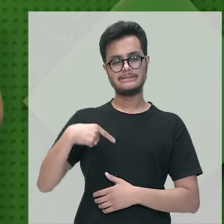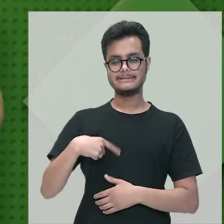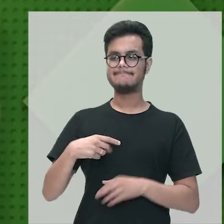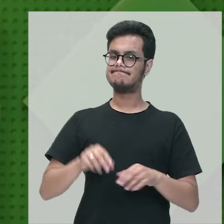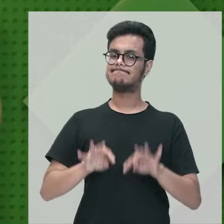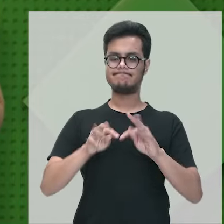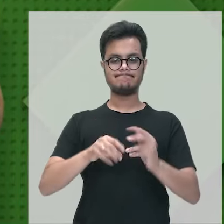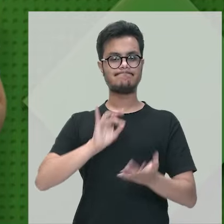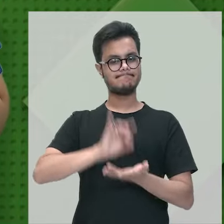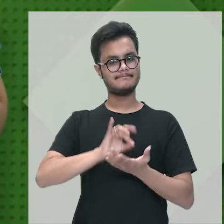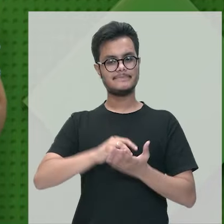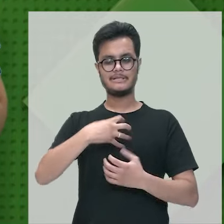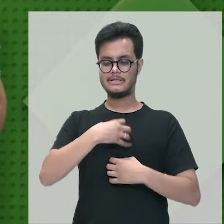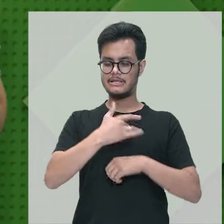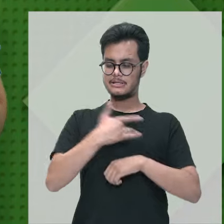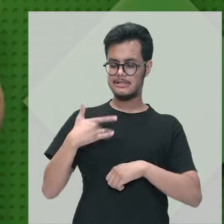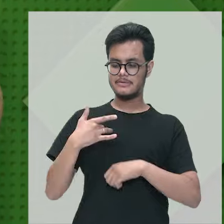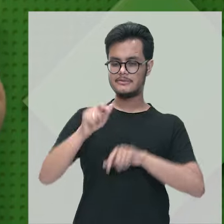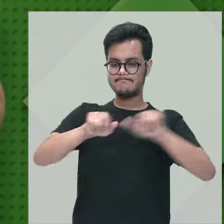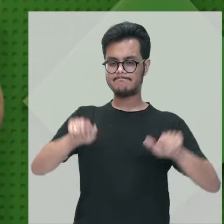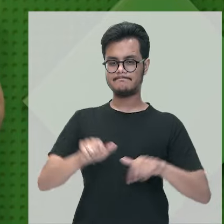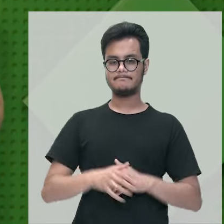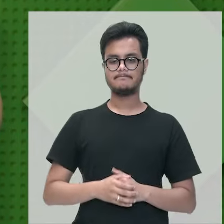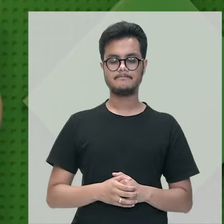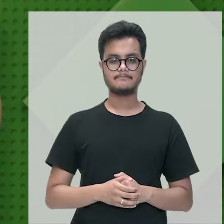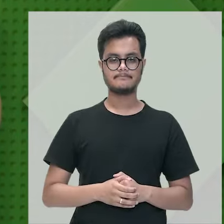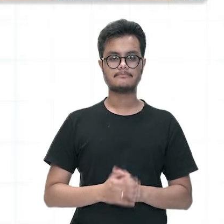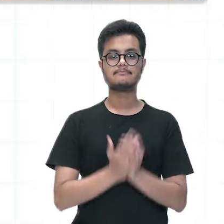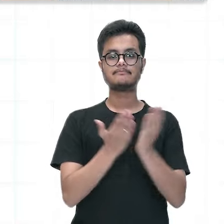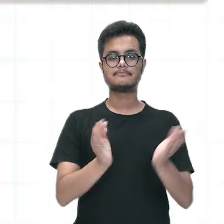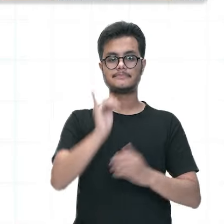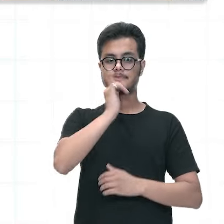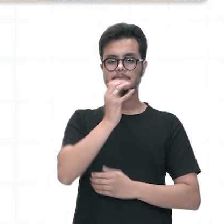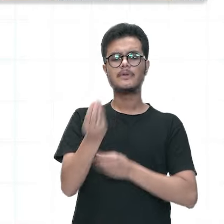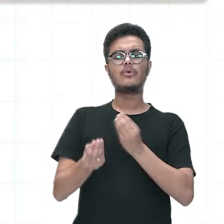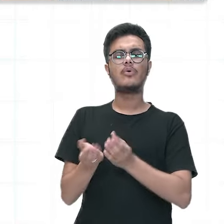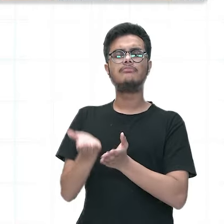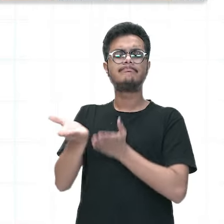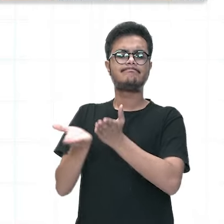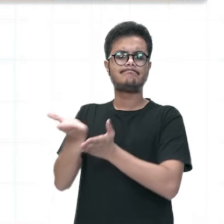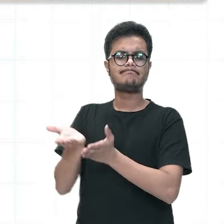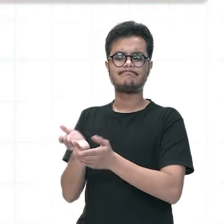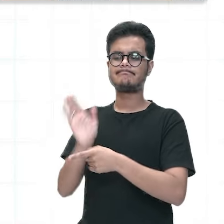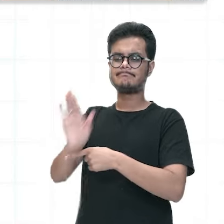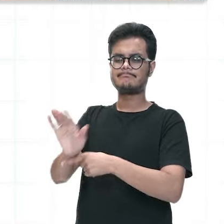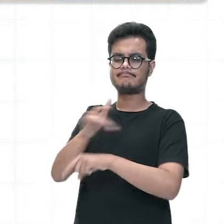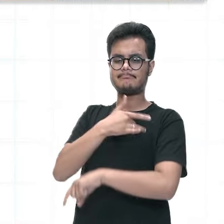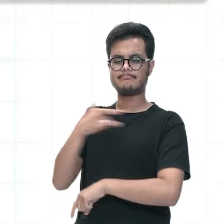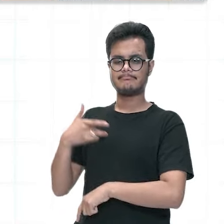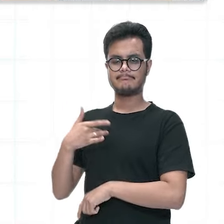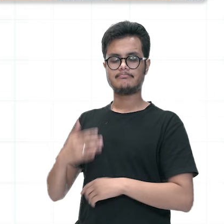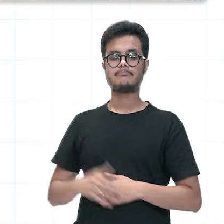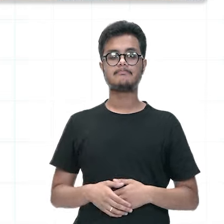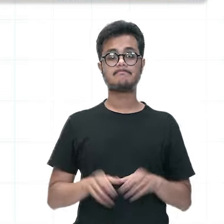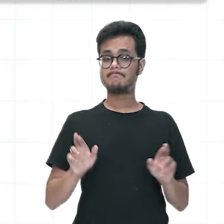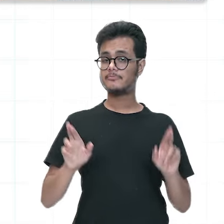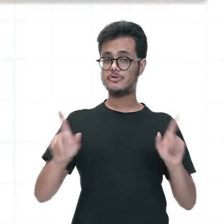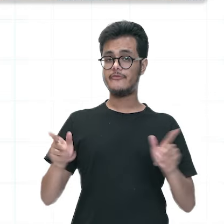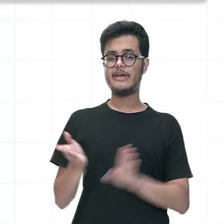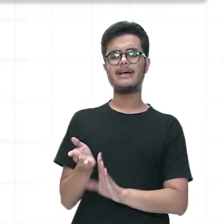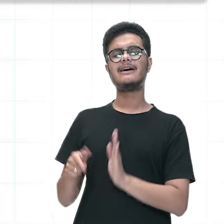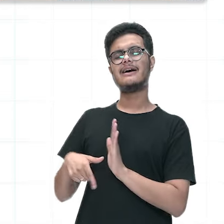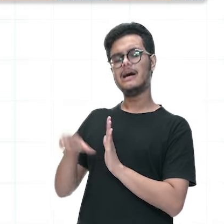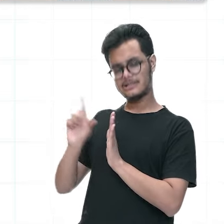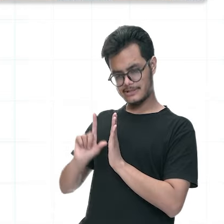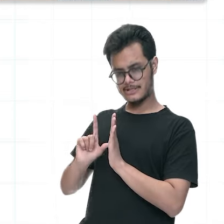riscos, né? à saúde das pessoas. E com relação aí ao tratamento ou à prevenção diferentemente, né? De